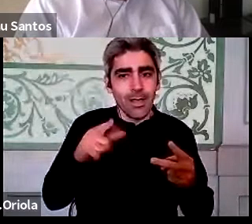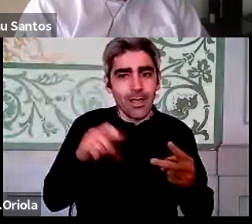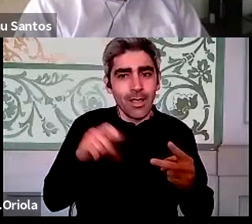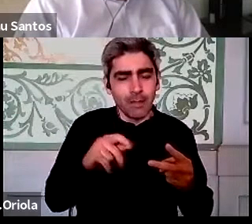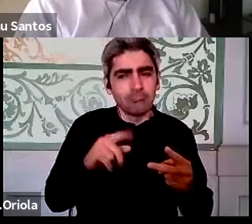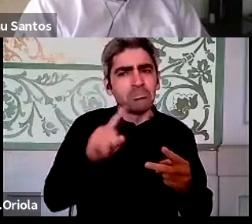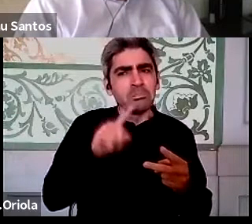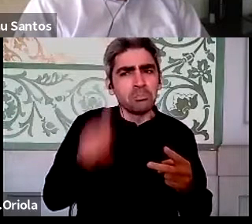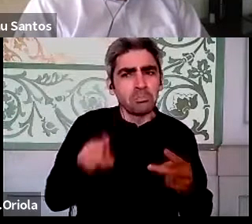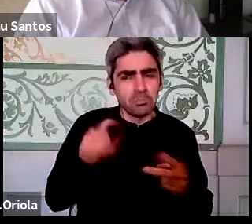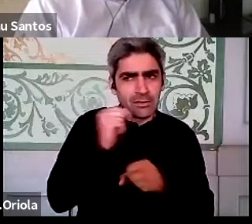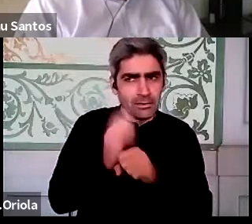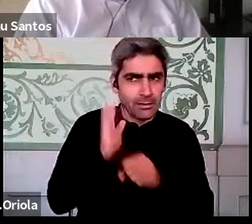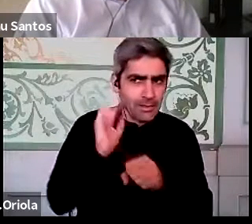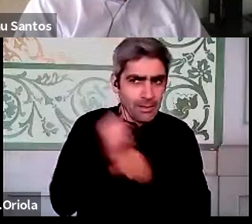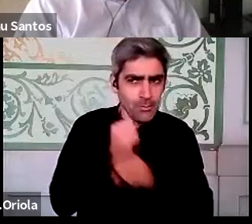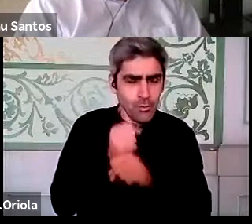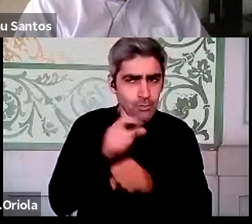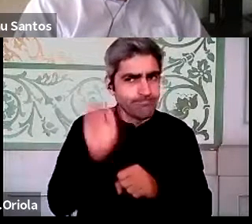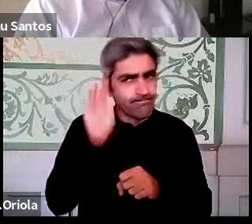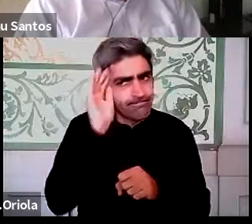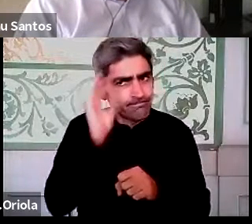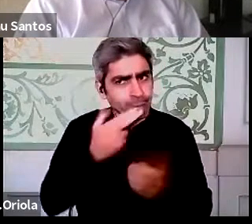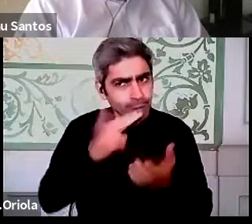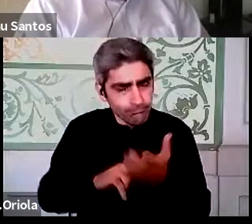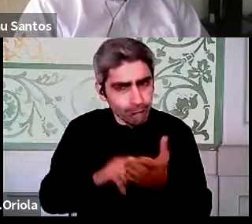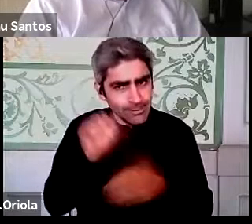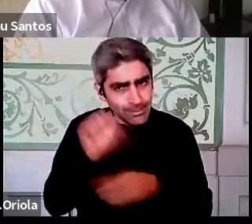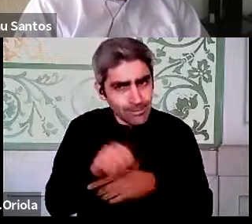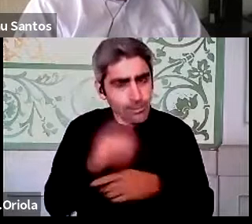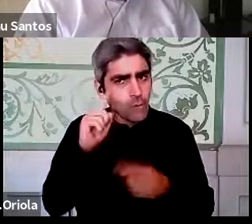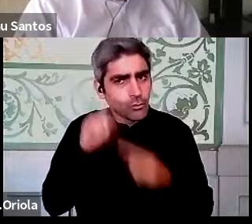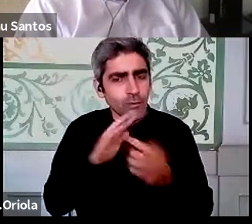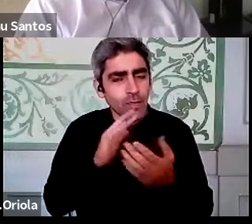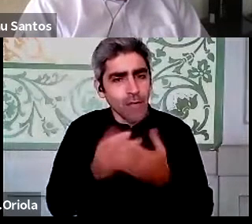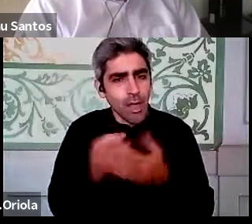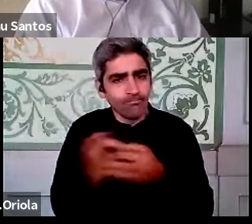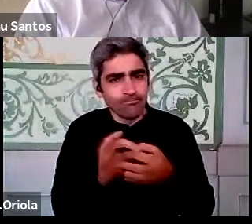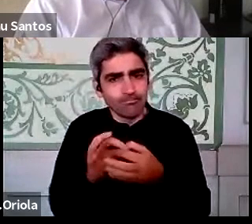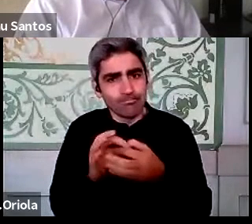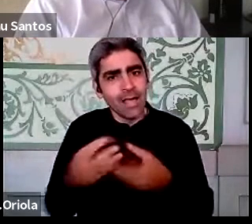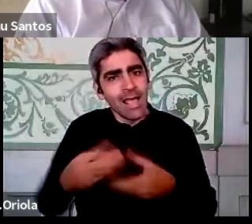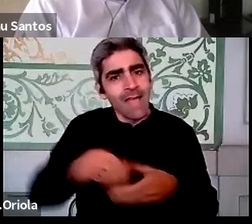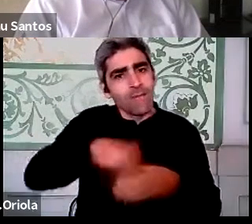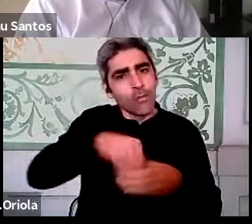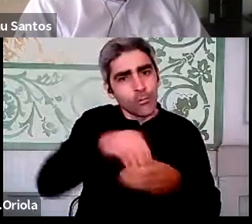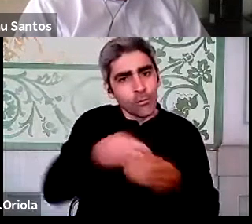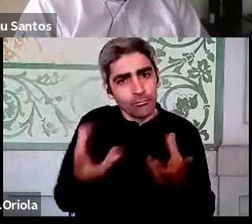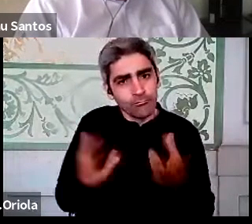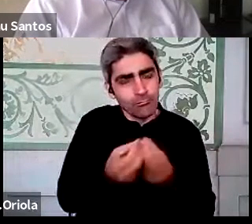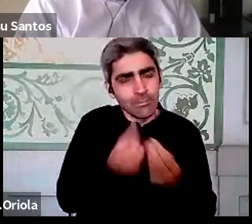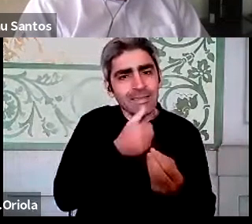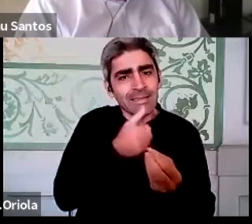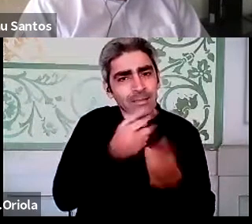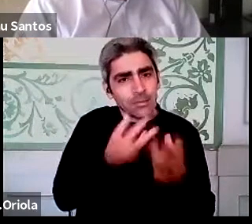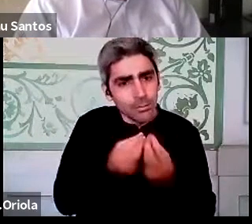trabalhadores estão efetivamente a ser ouvidos para haver trabalho colaborativo como co-criadores, co-produtores e co-decisores